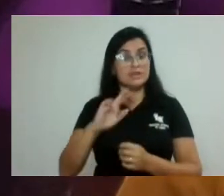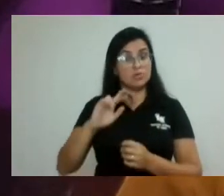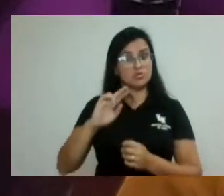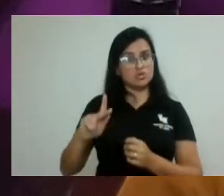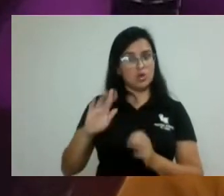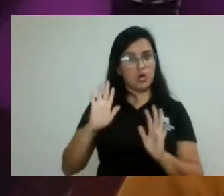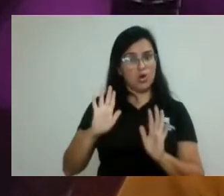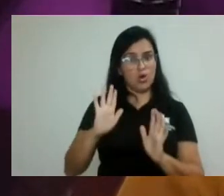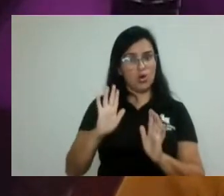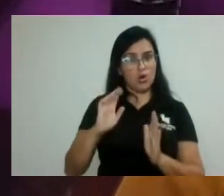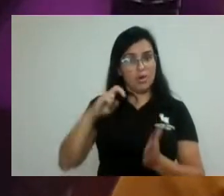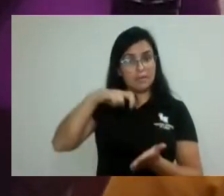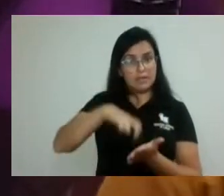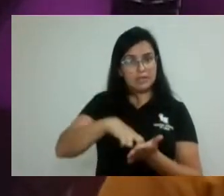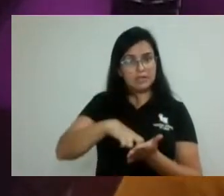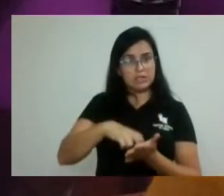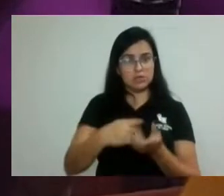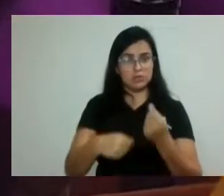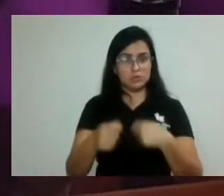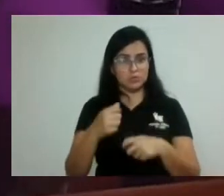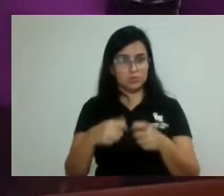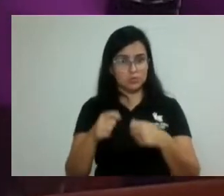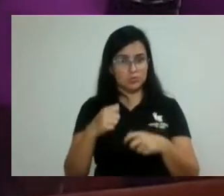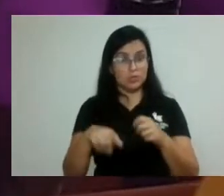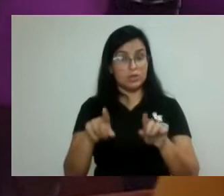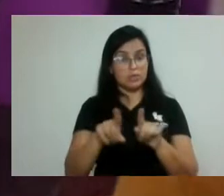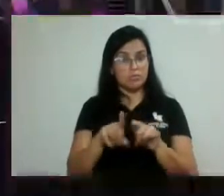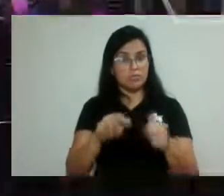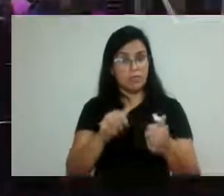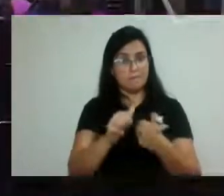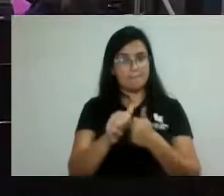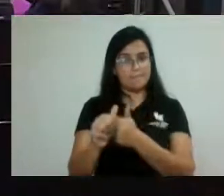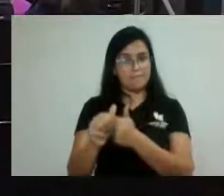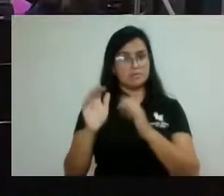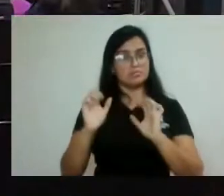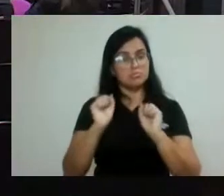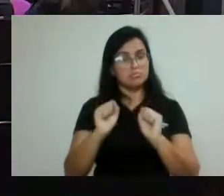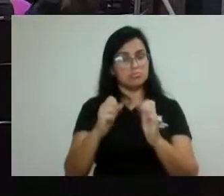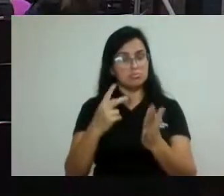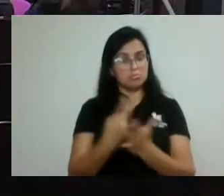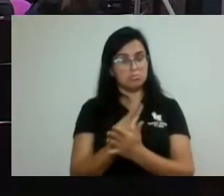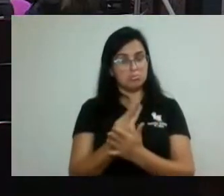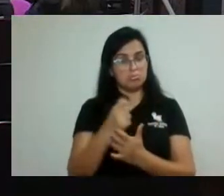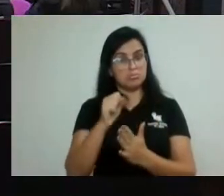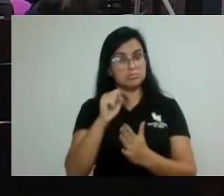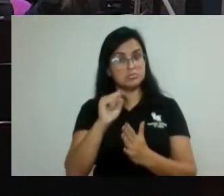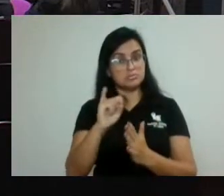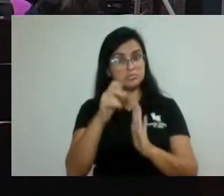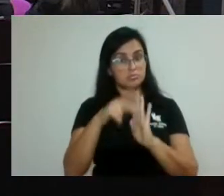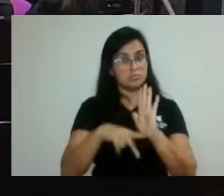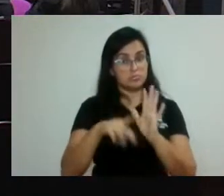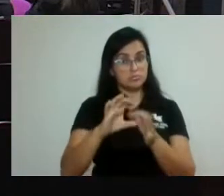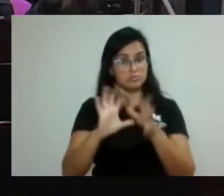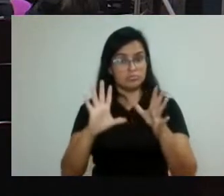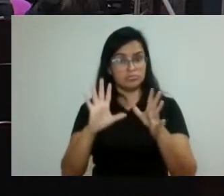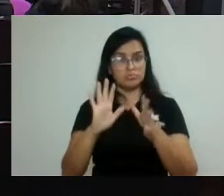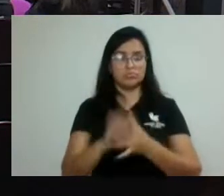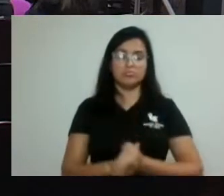fundo de perseguição que possa ter. Obrigada, presidente. Pela ordem, presidente. Ô, Cátia, por favor.